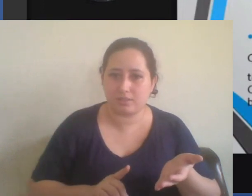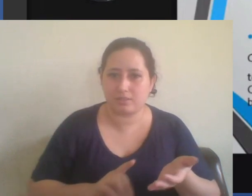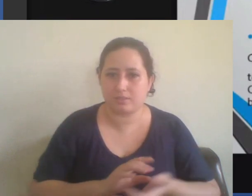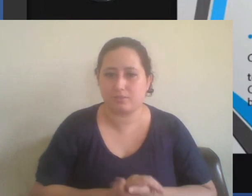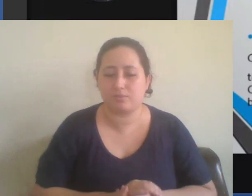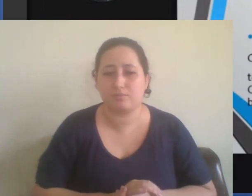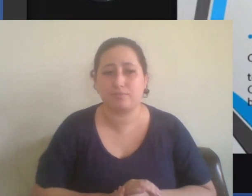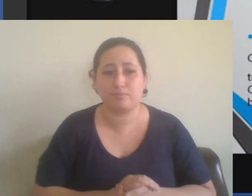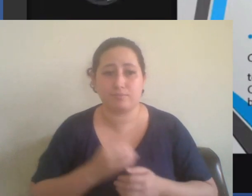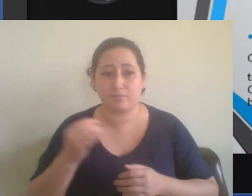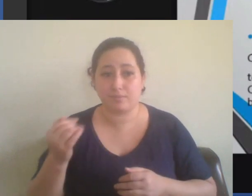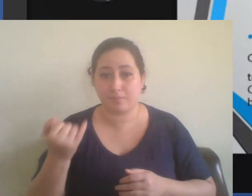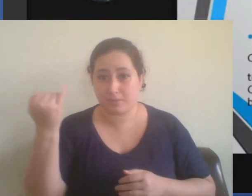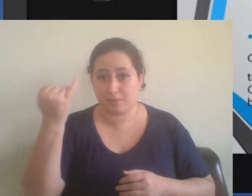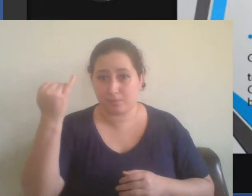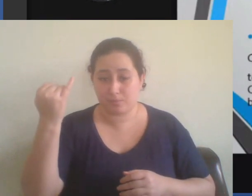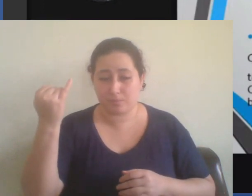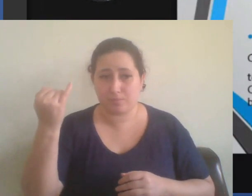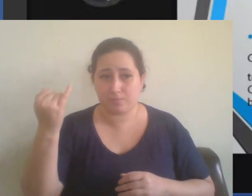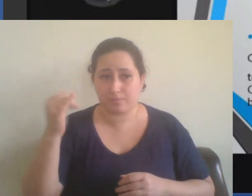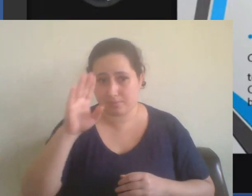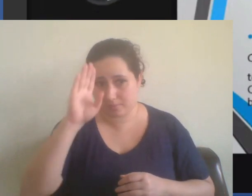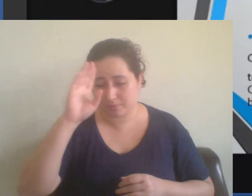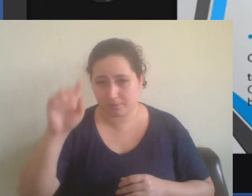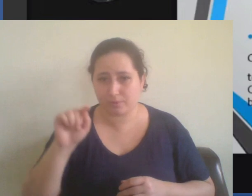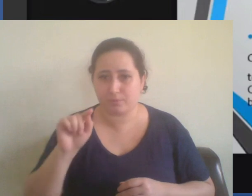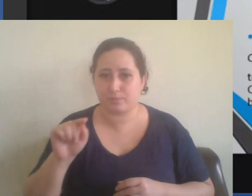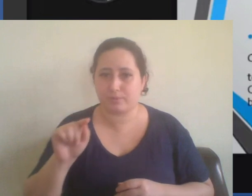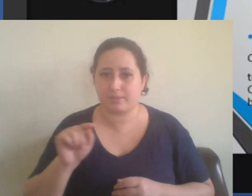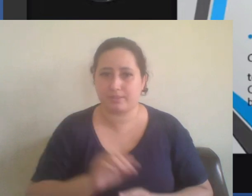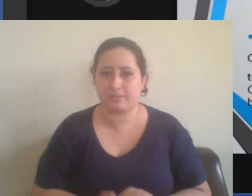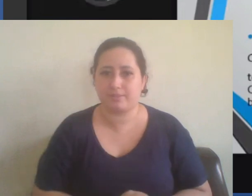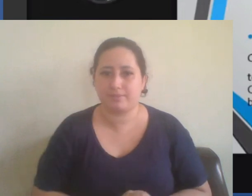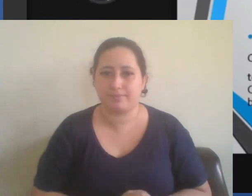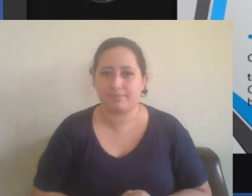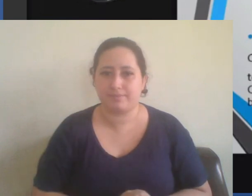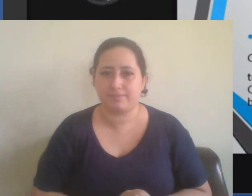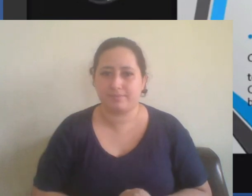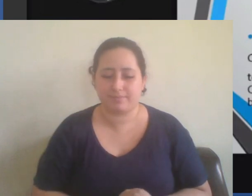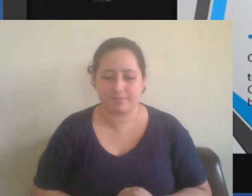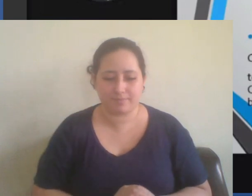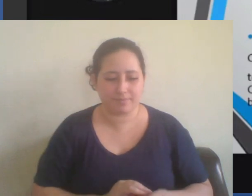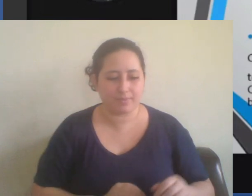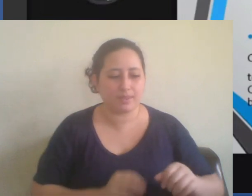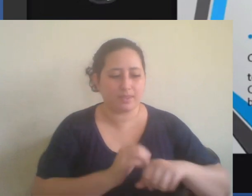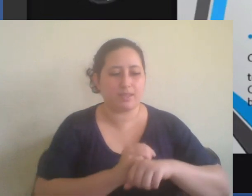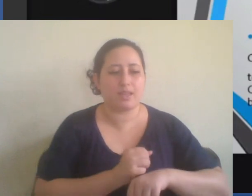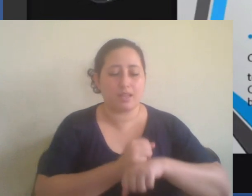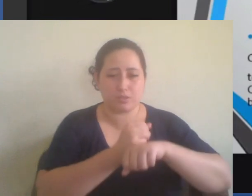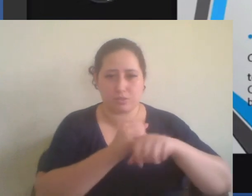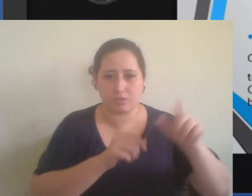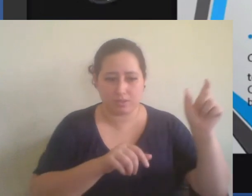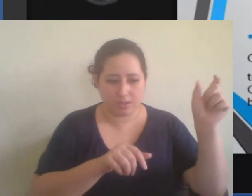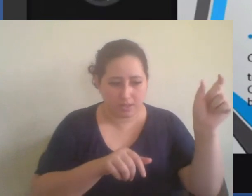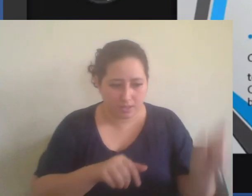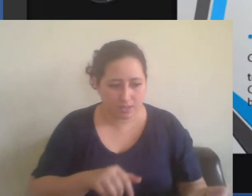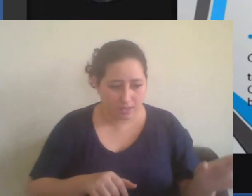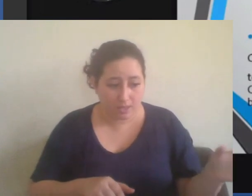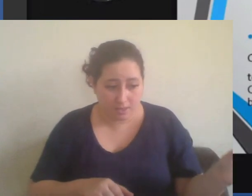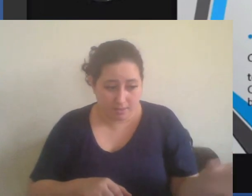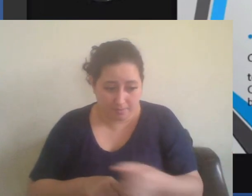tudo é que nenhum súdito deve ser preso sem motivo